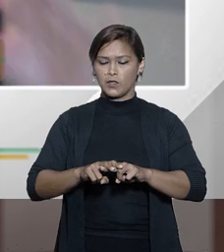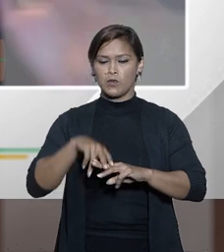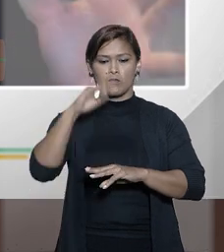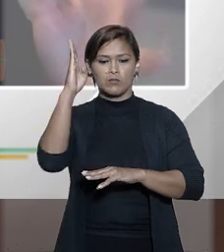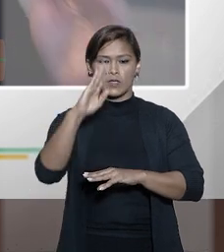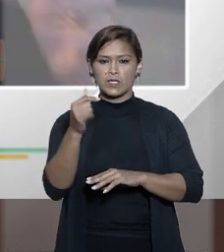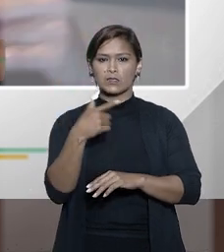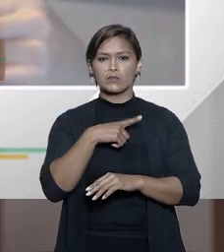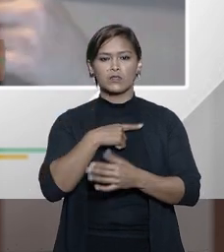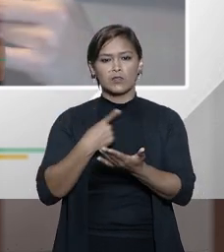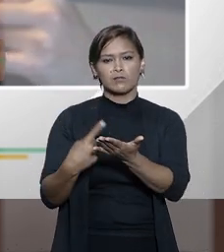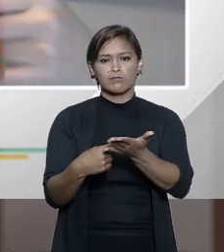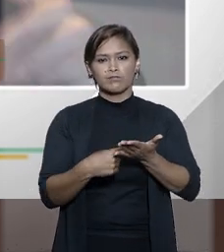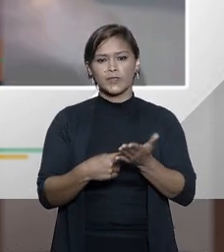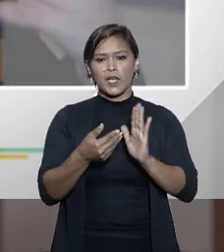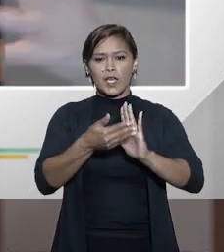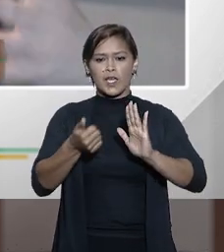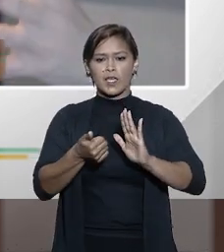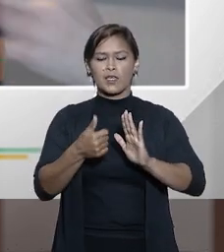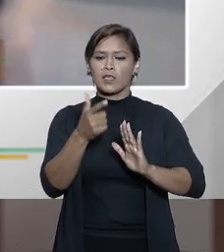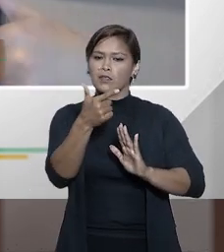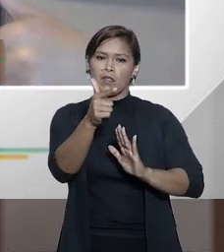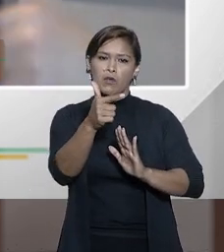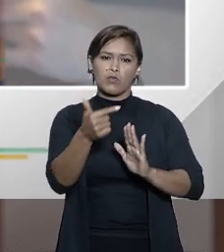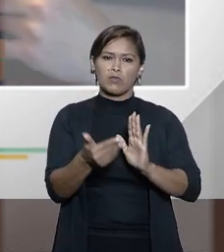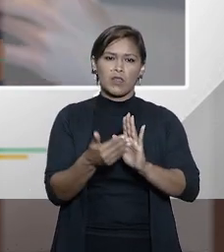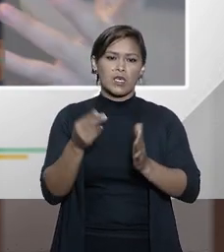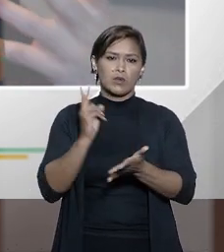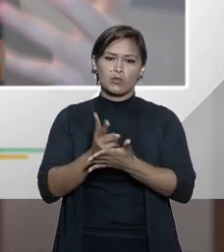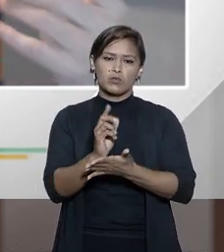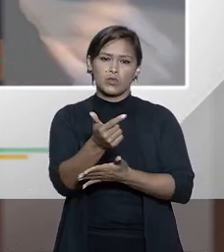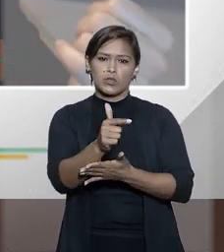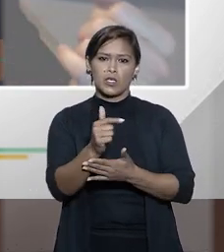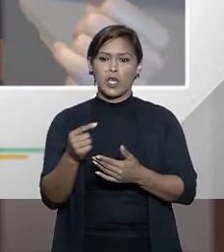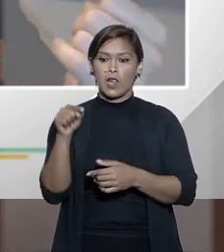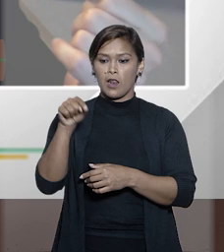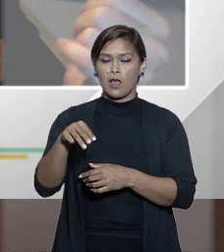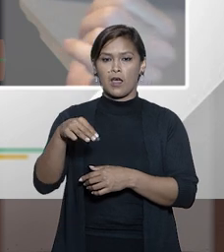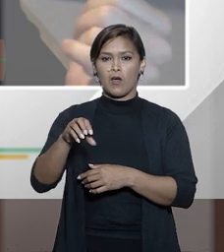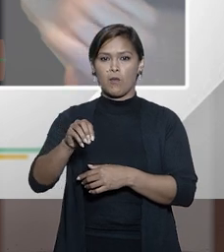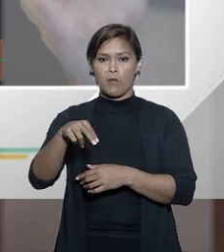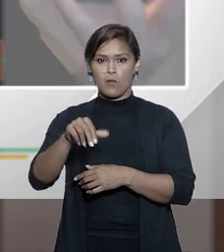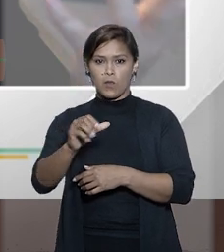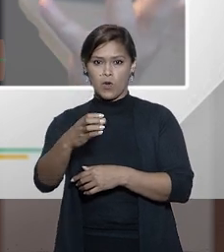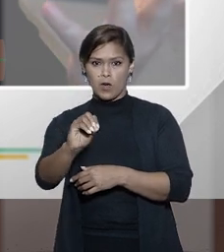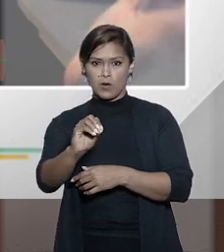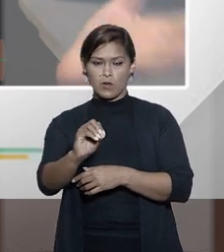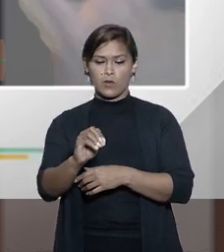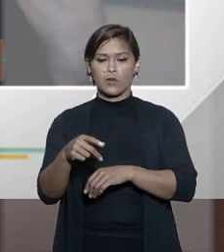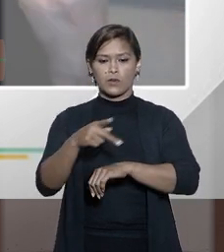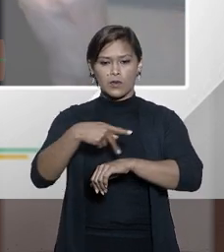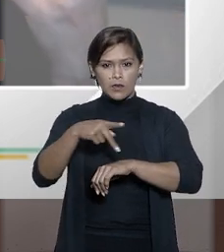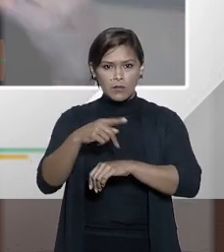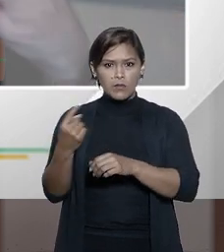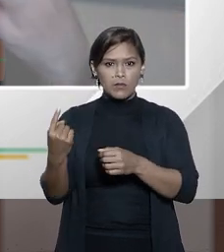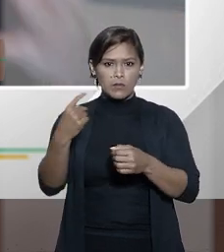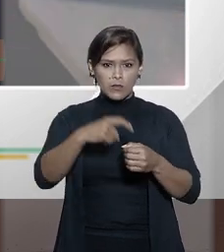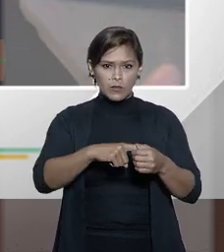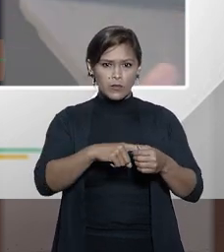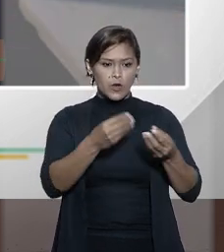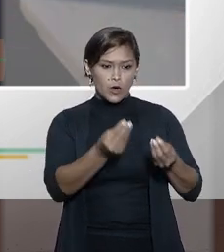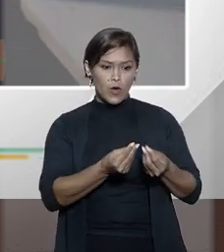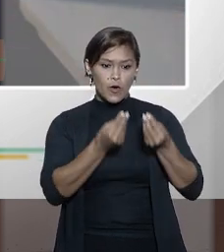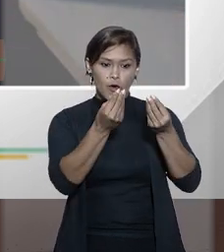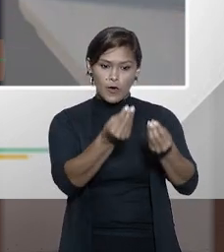o Brasil não tem tratado de extradição nem tinha nem tem tratado de extradição com Mônaco o que o Brasil fez para trazê-lo de volta?